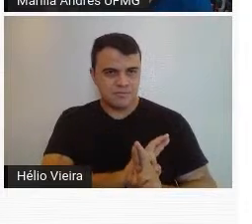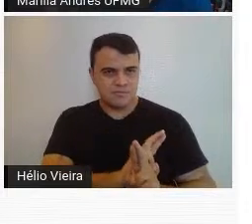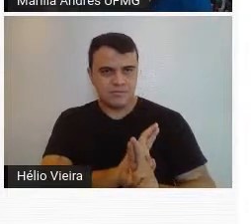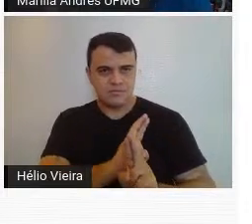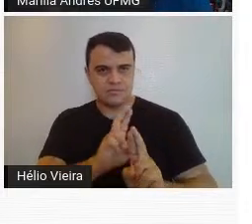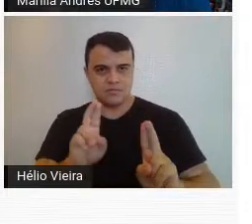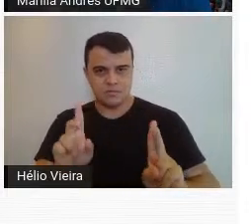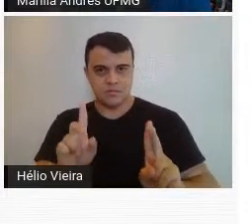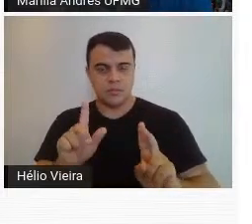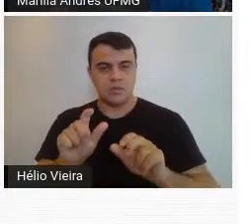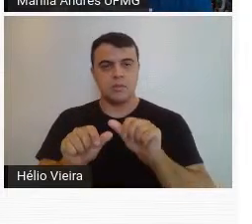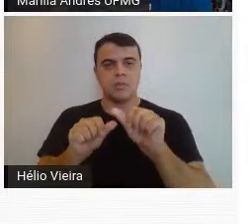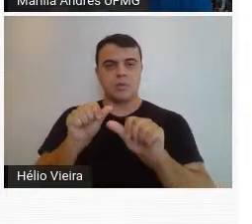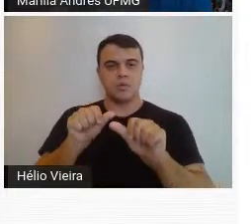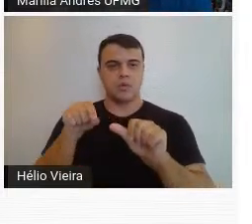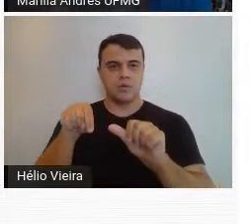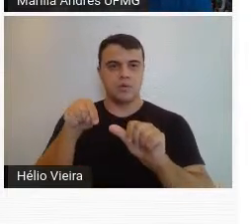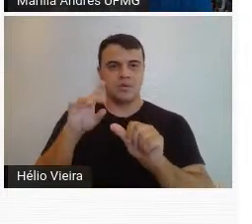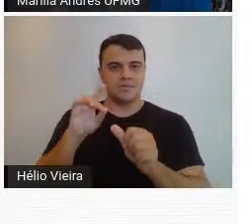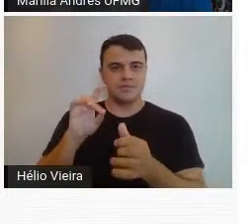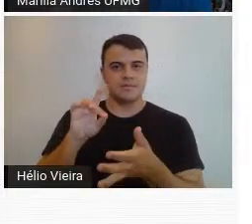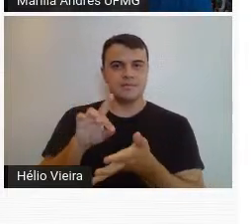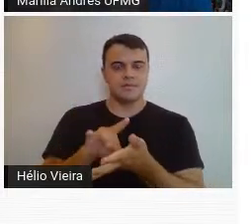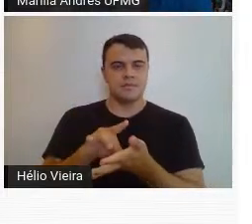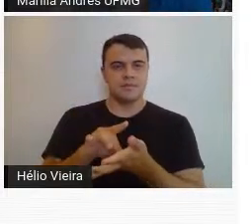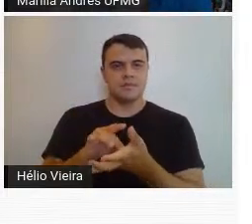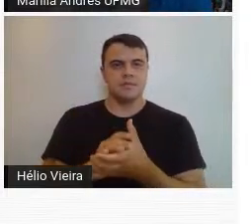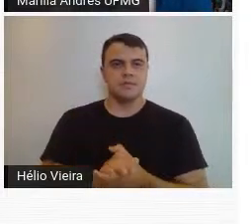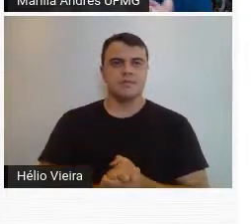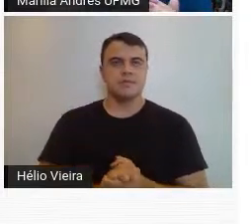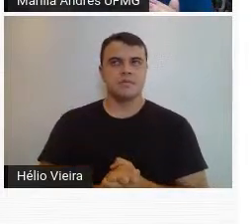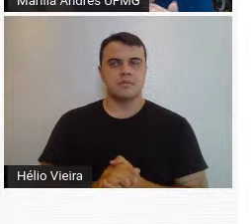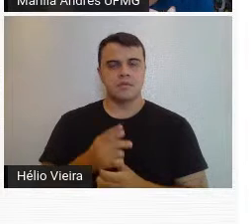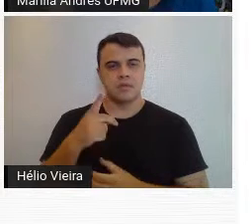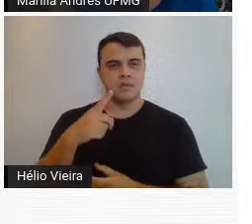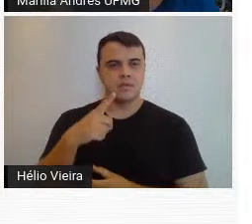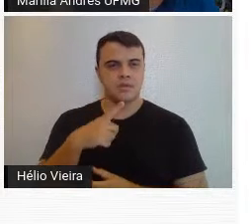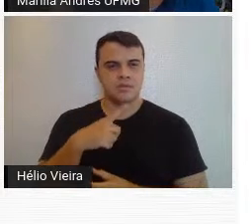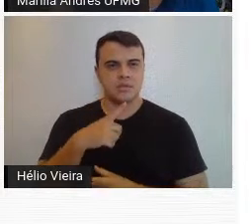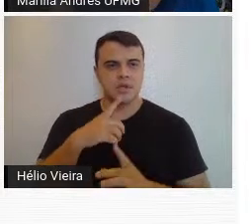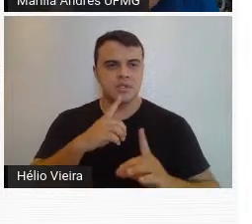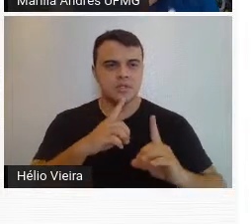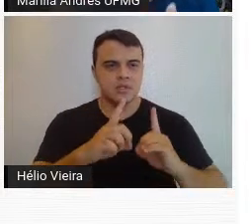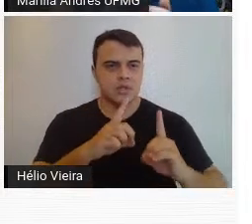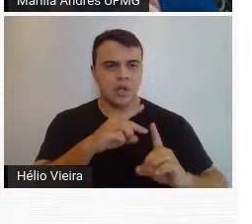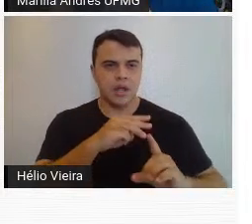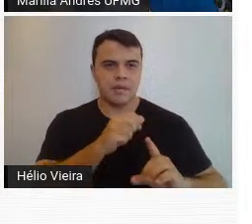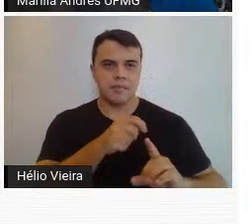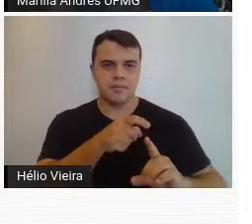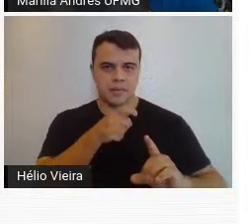figura. Ele, no caso, dialoga com Max Bill,